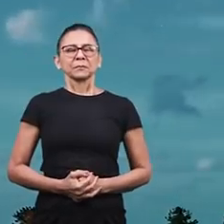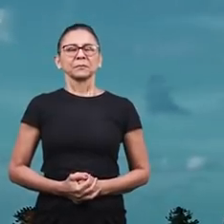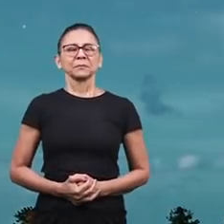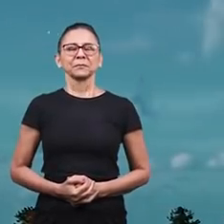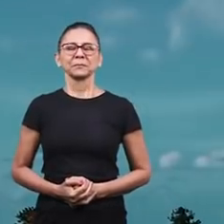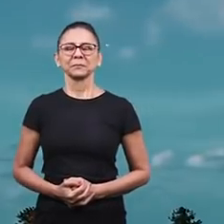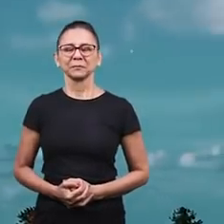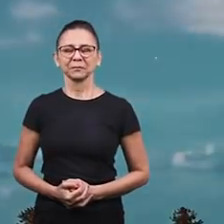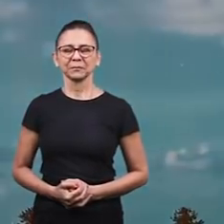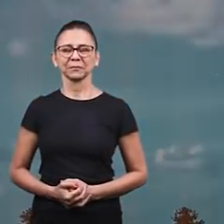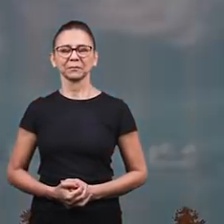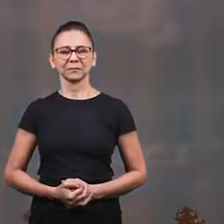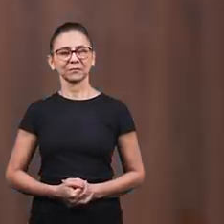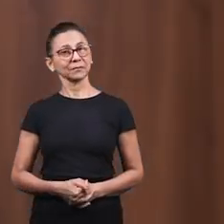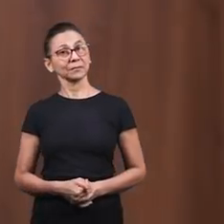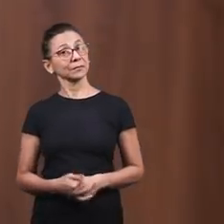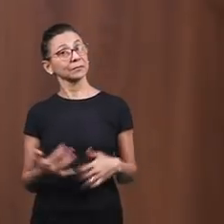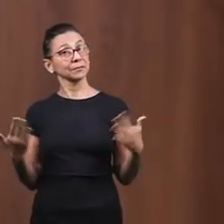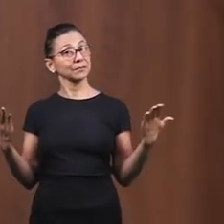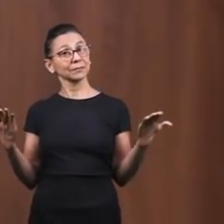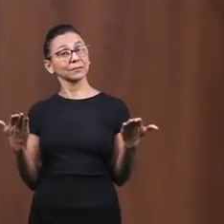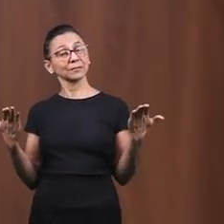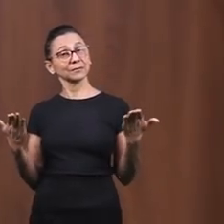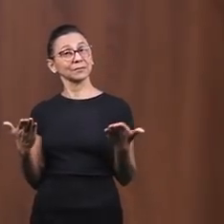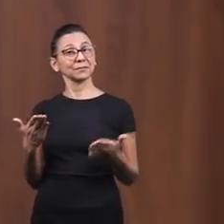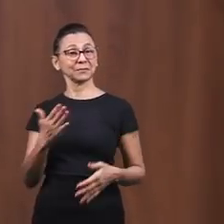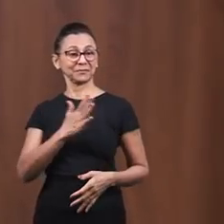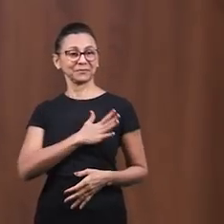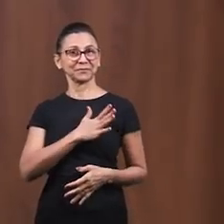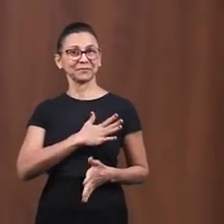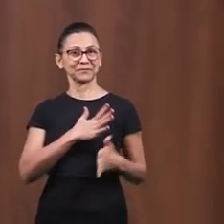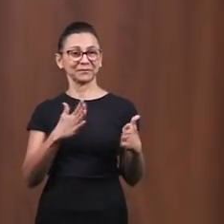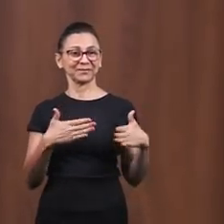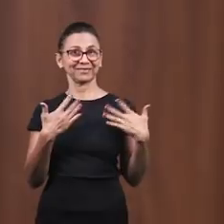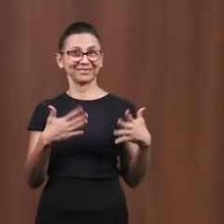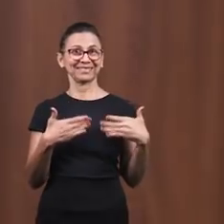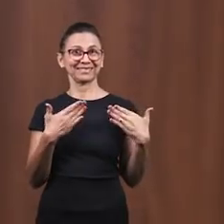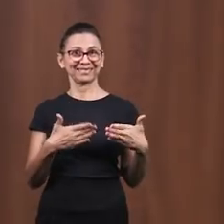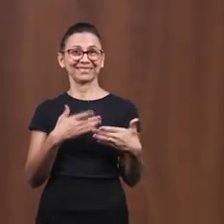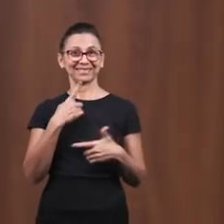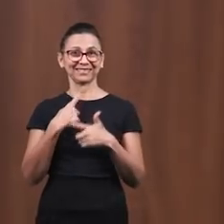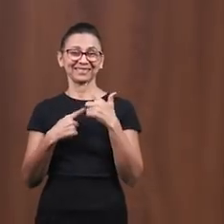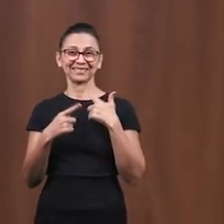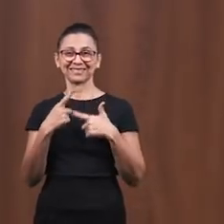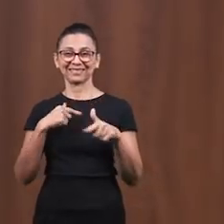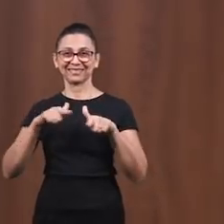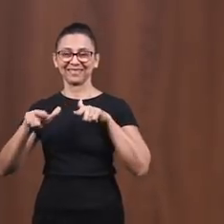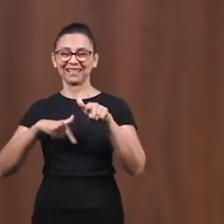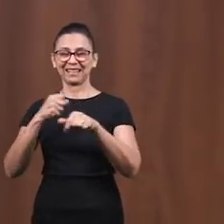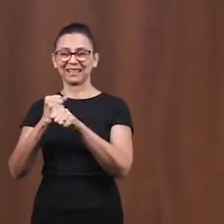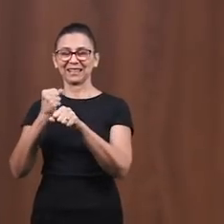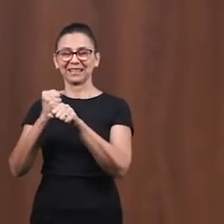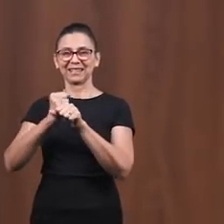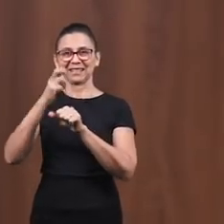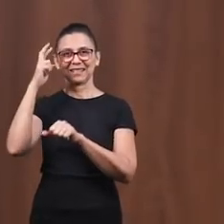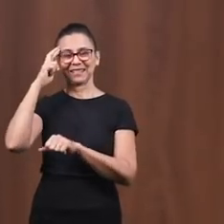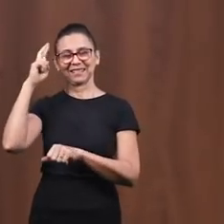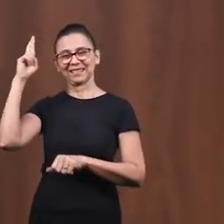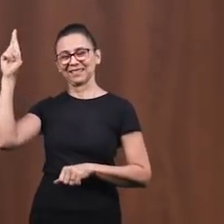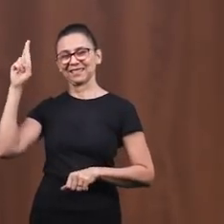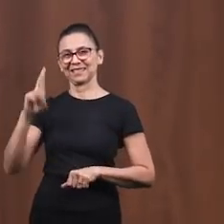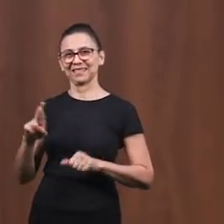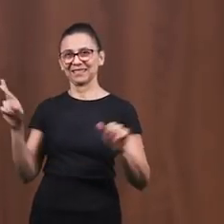Amor Vamos agora com nossos corações cheios de desejo de fazer a obra do Senhor.